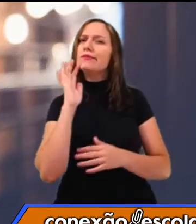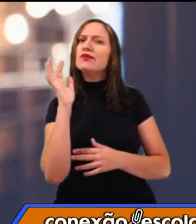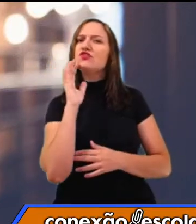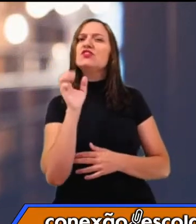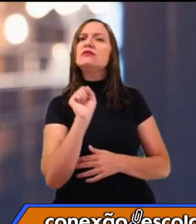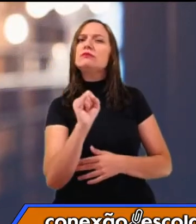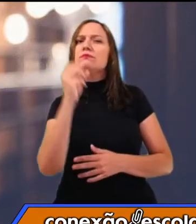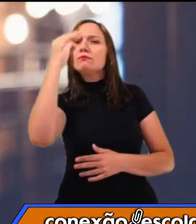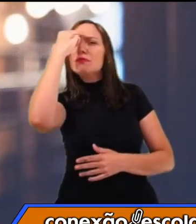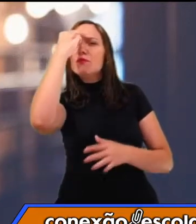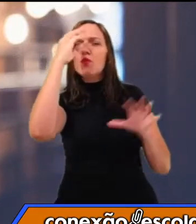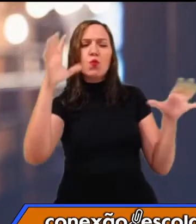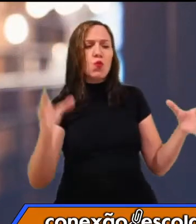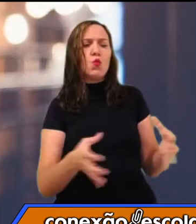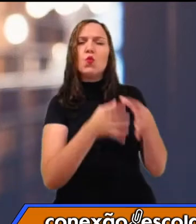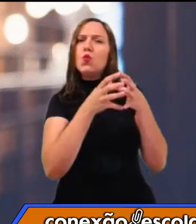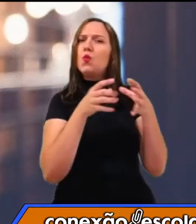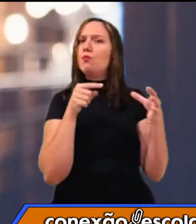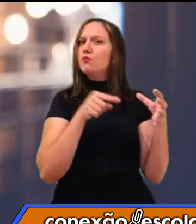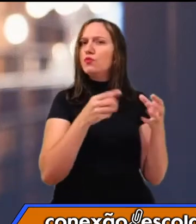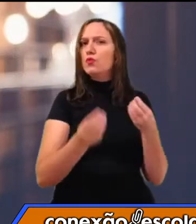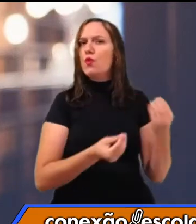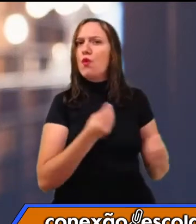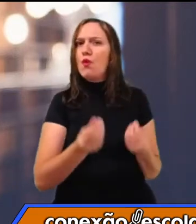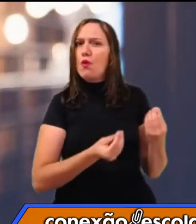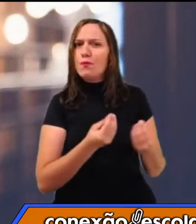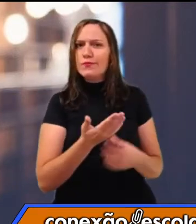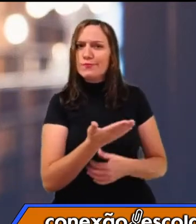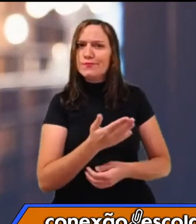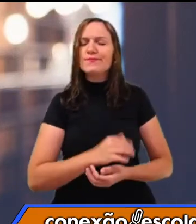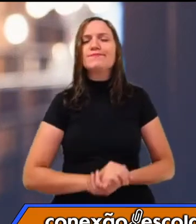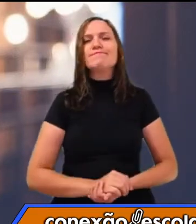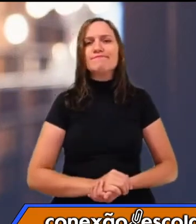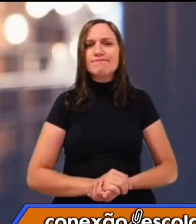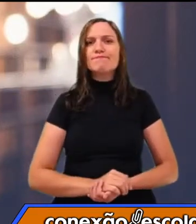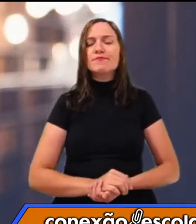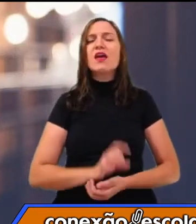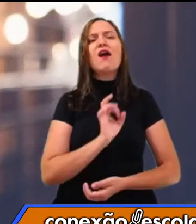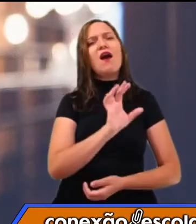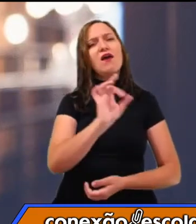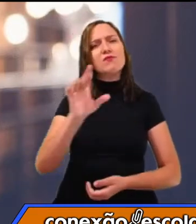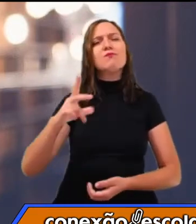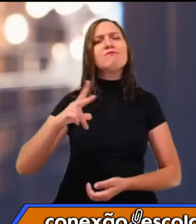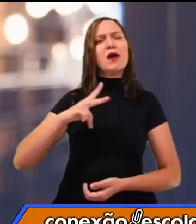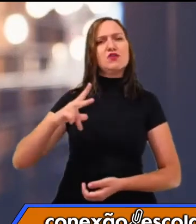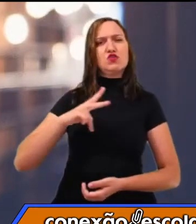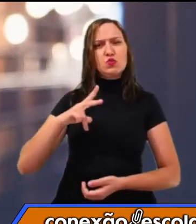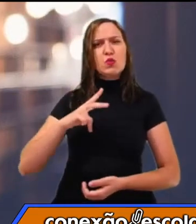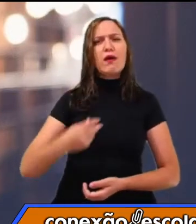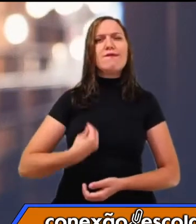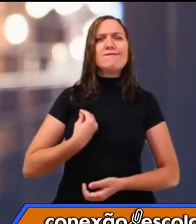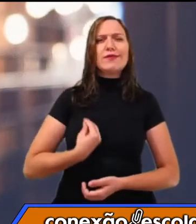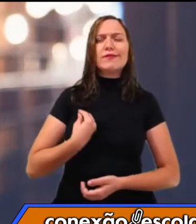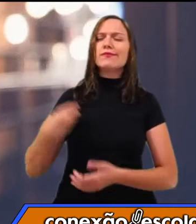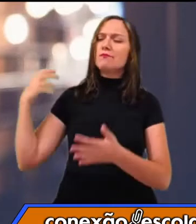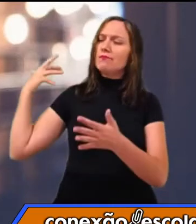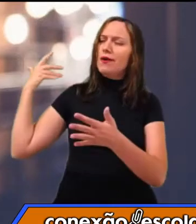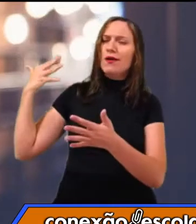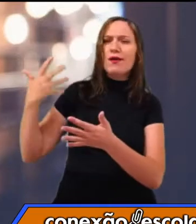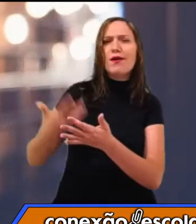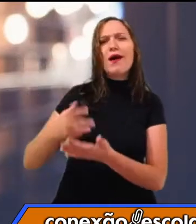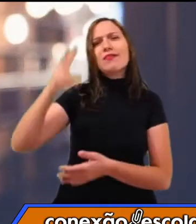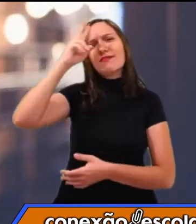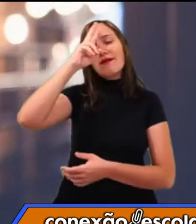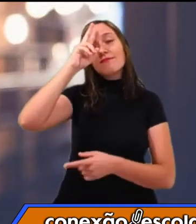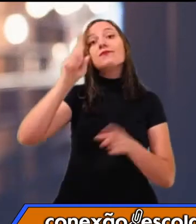memória coletiva, né? Assim como cada um tem sua memória individual, a gente também tem a memória do grupo,